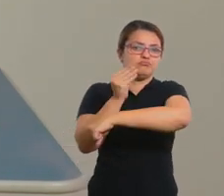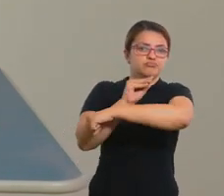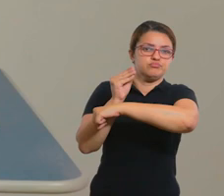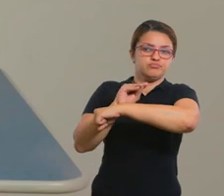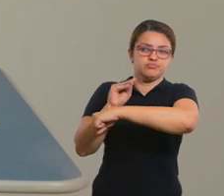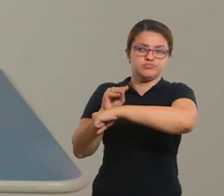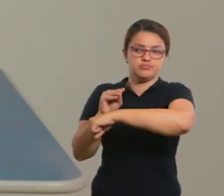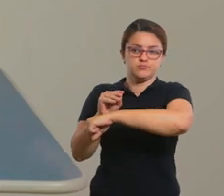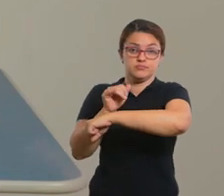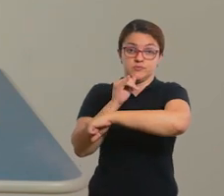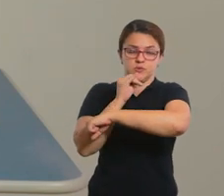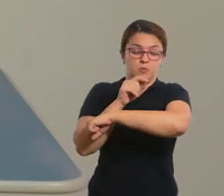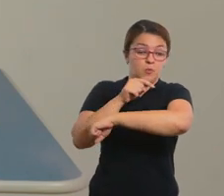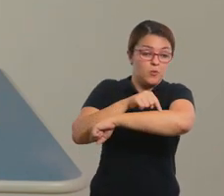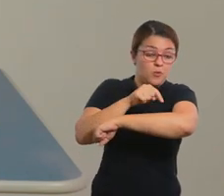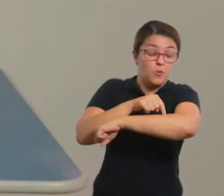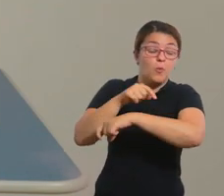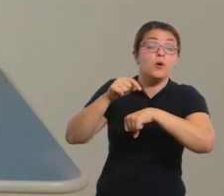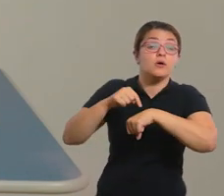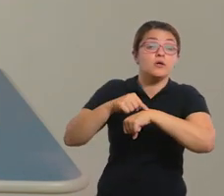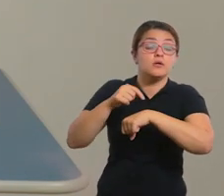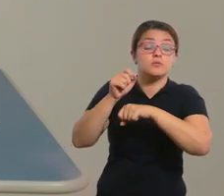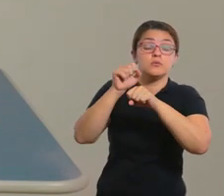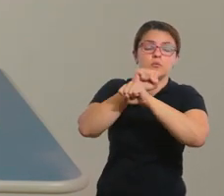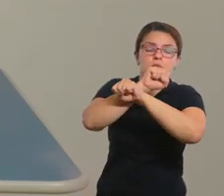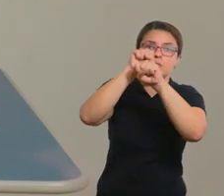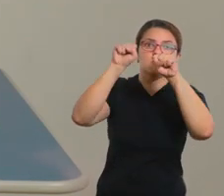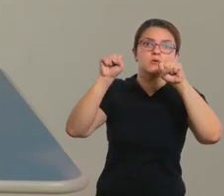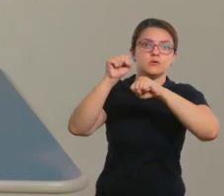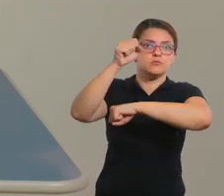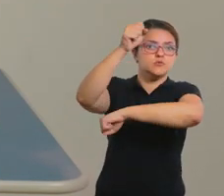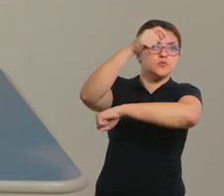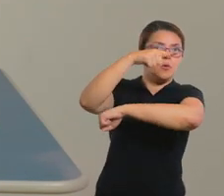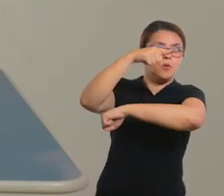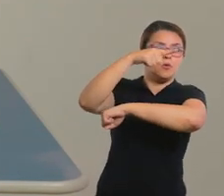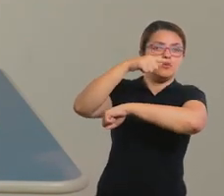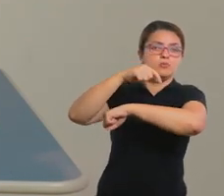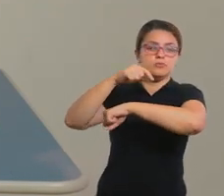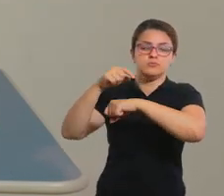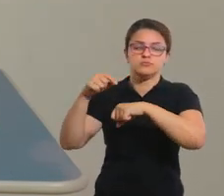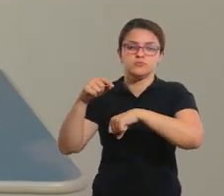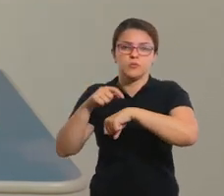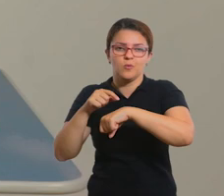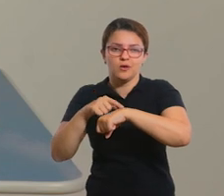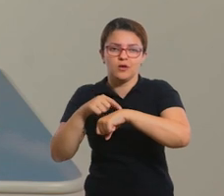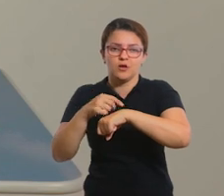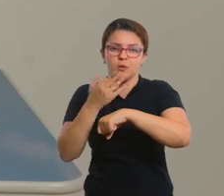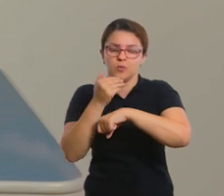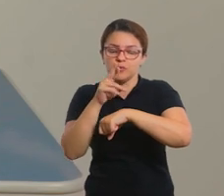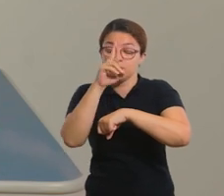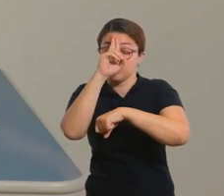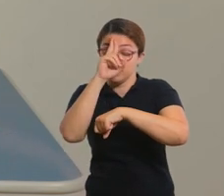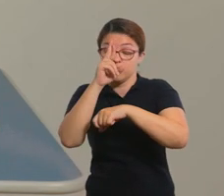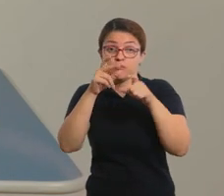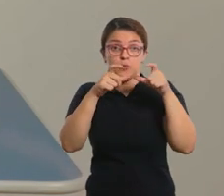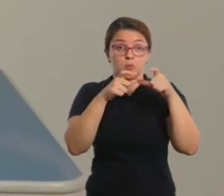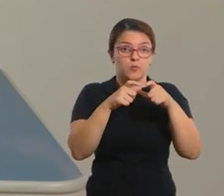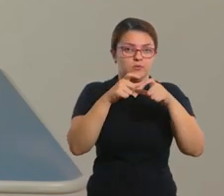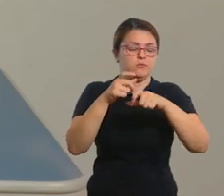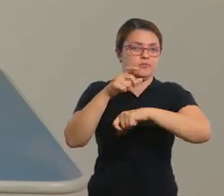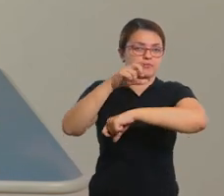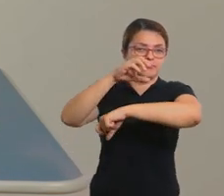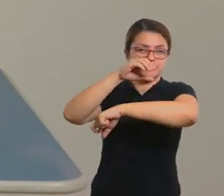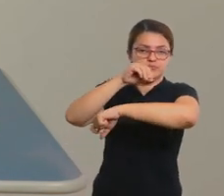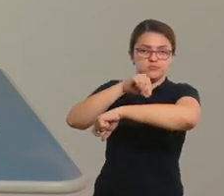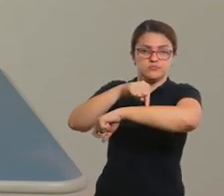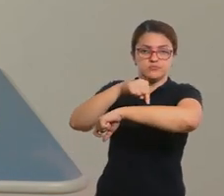fiz. Veja. O momento em que eu acordei, eu desenhei o sol. O momento em que almocei, eu desenhei um prato com os talheres.